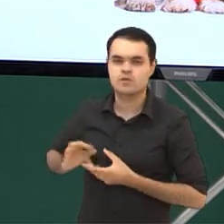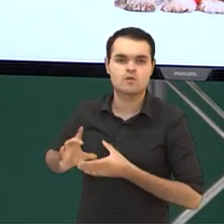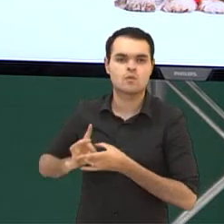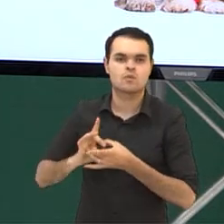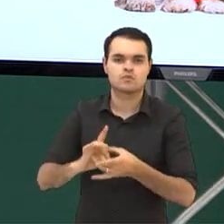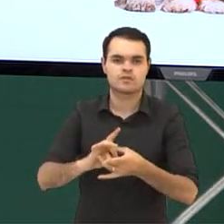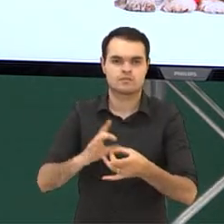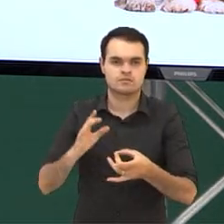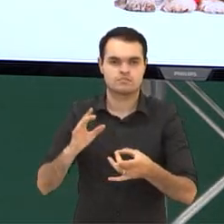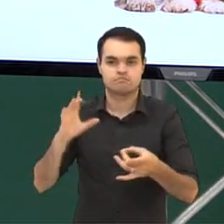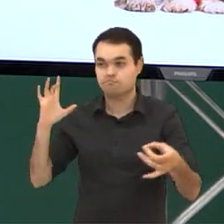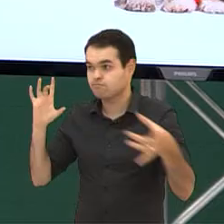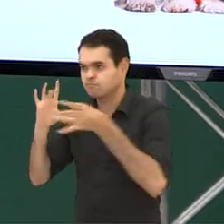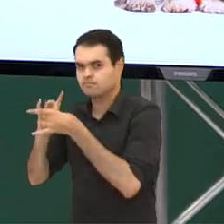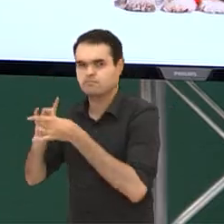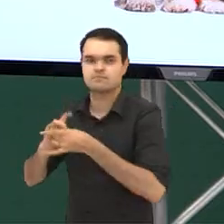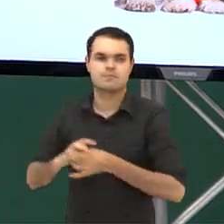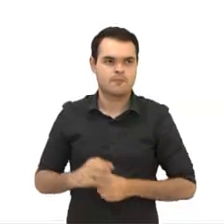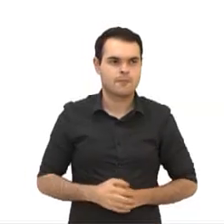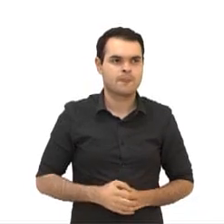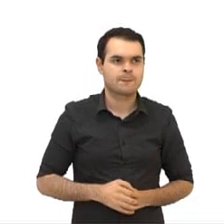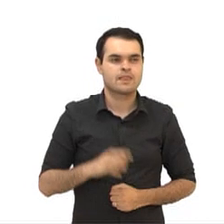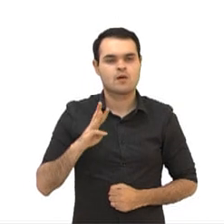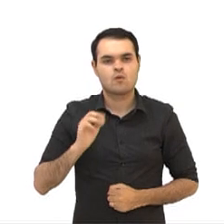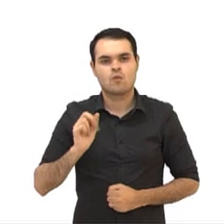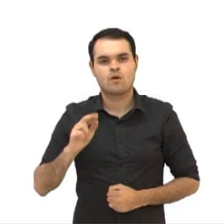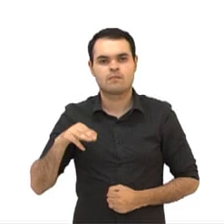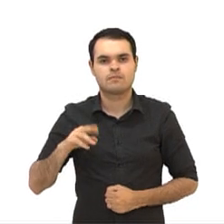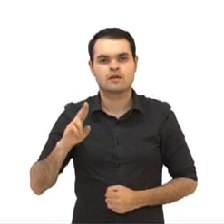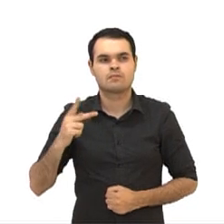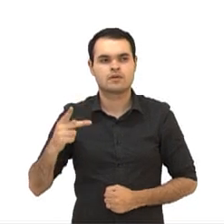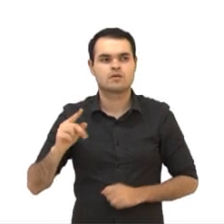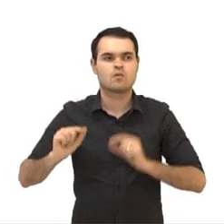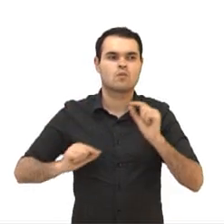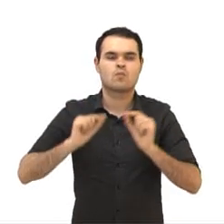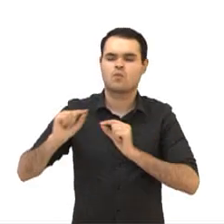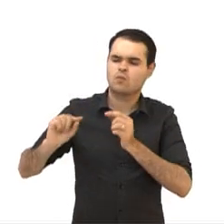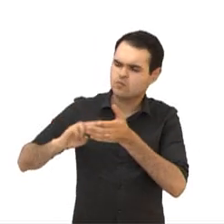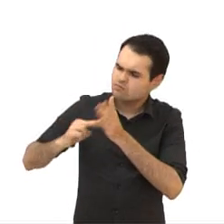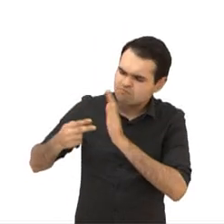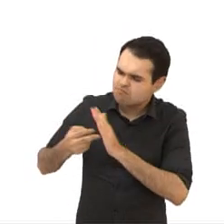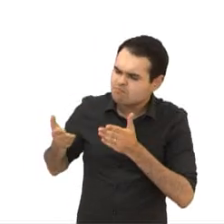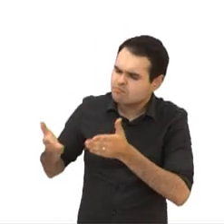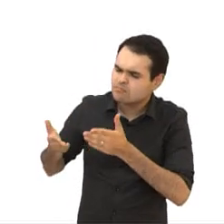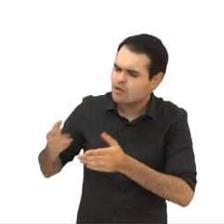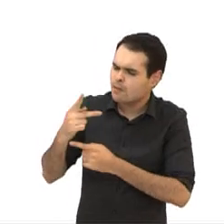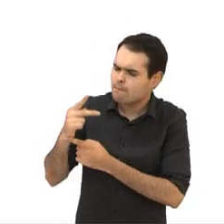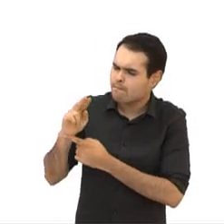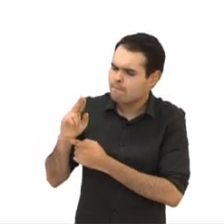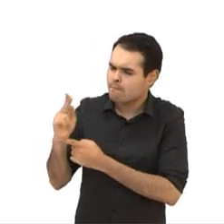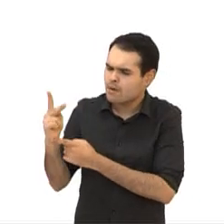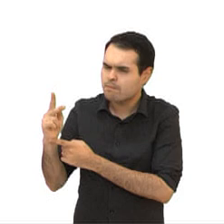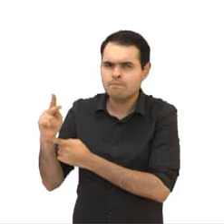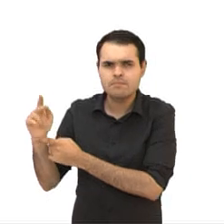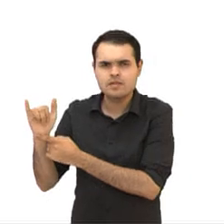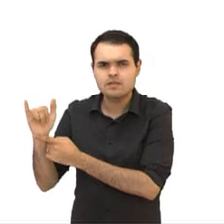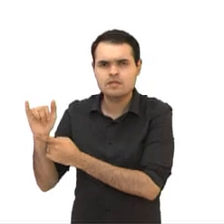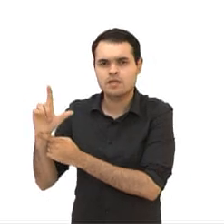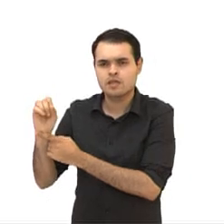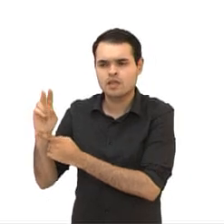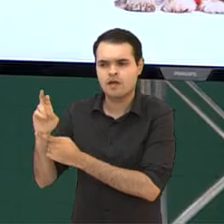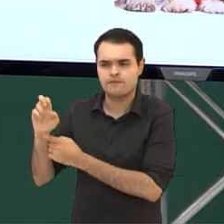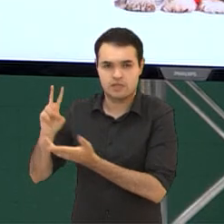nossa aula. Ok? Então, no nosso warm-up, o título é What is Puppy Love? O que é Puppy Love? Não vamos